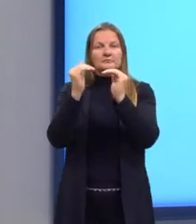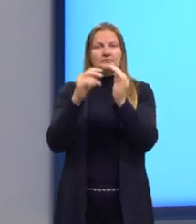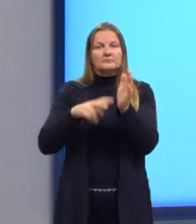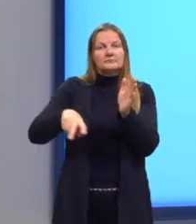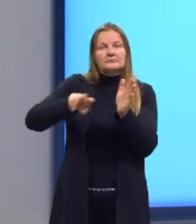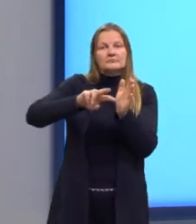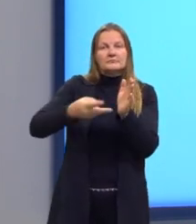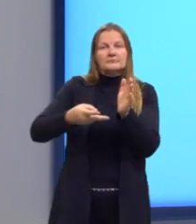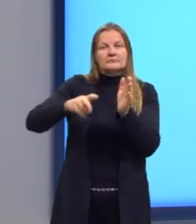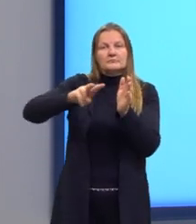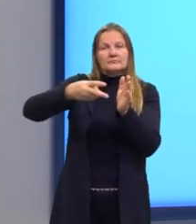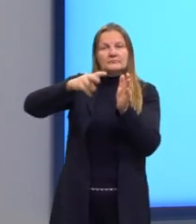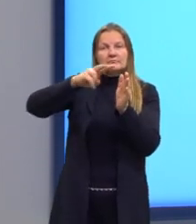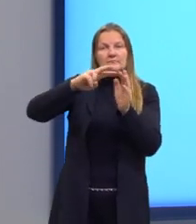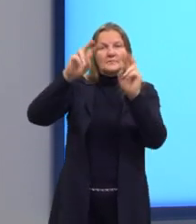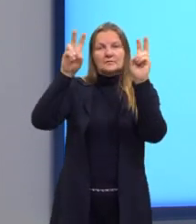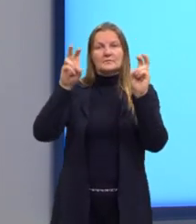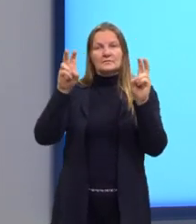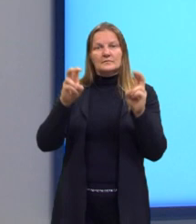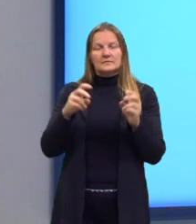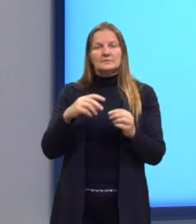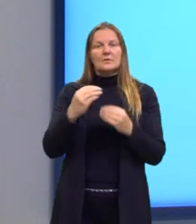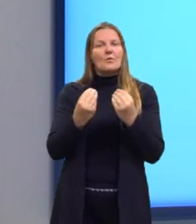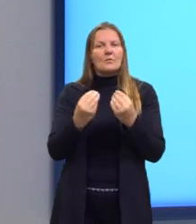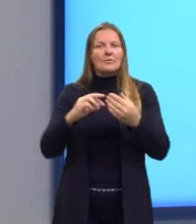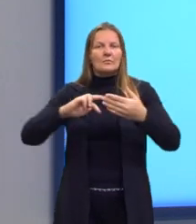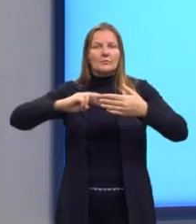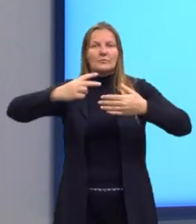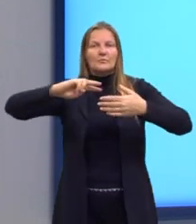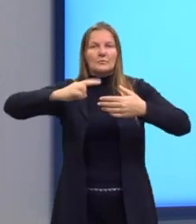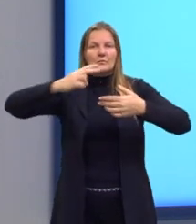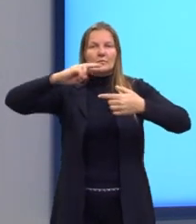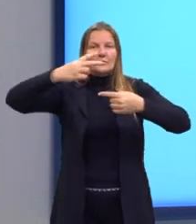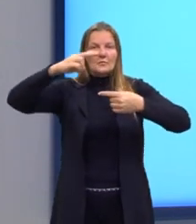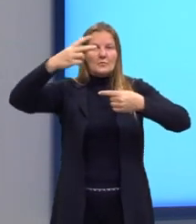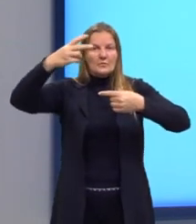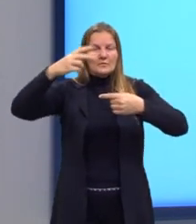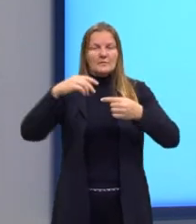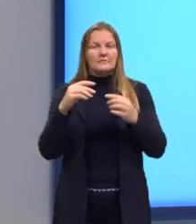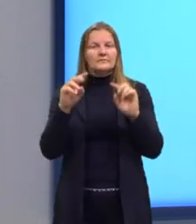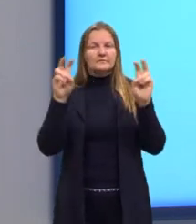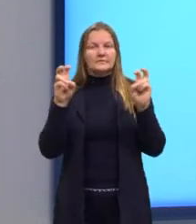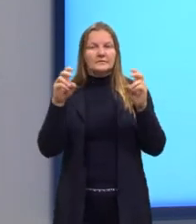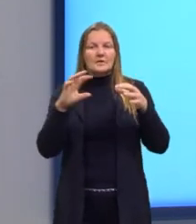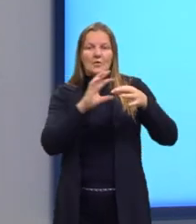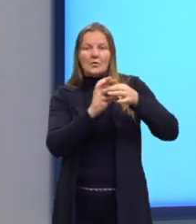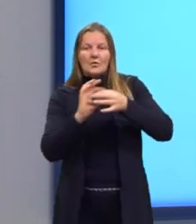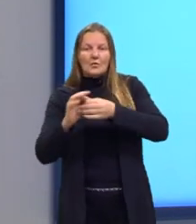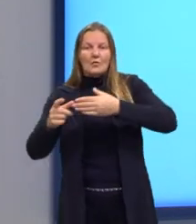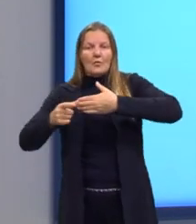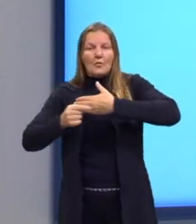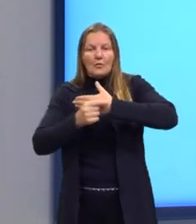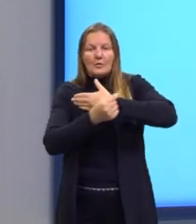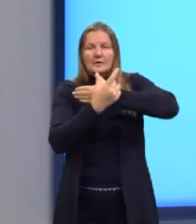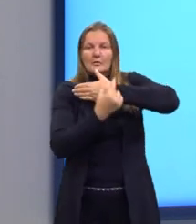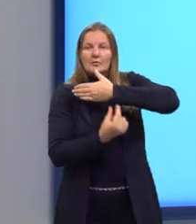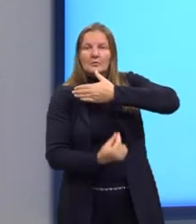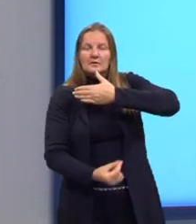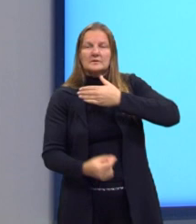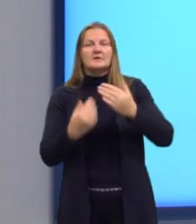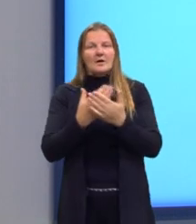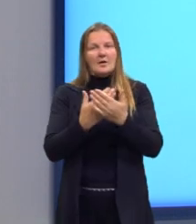nossas aulas. A gente já falou um pouquinho sobre elas nas aulas que a gente fala de coesão e coerência. Vocês podem